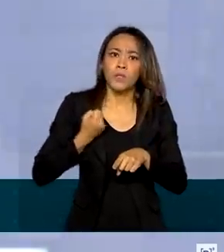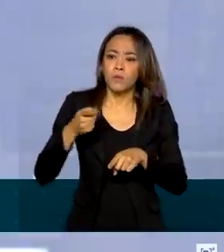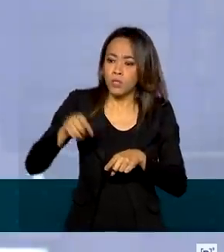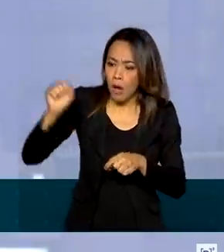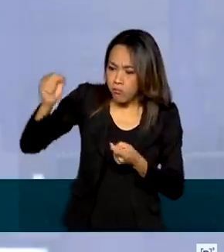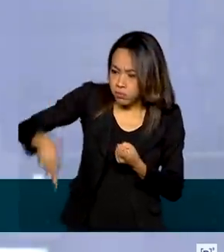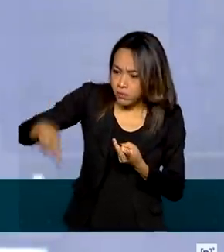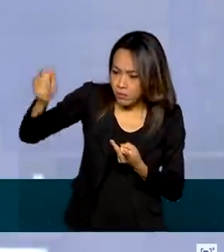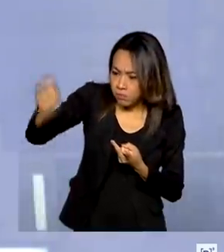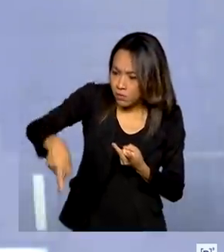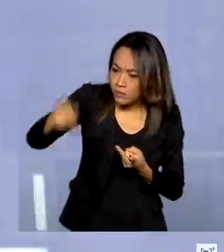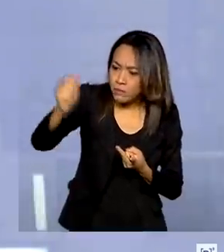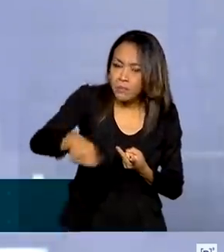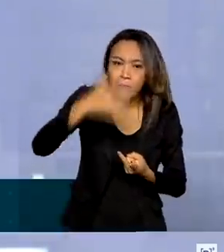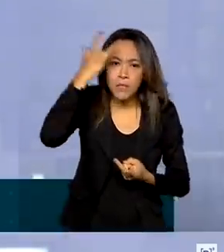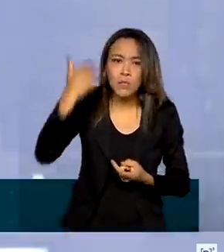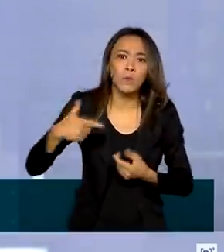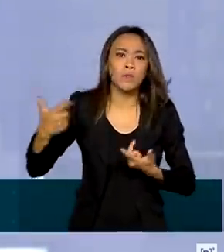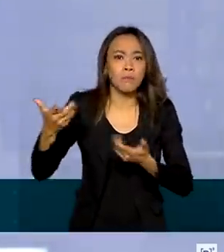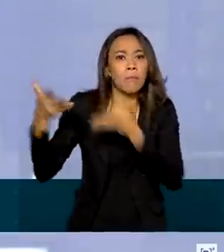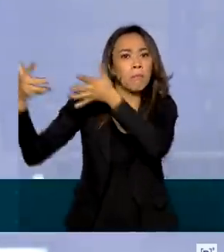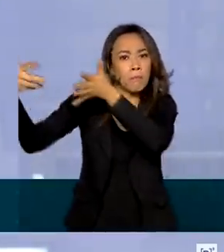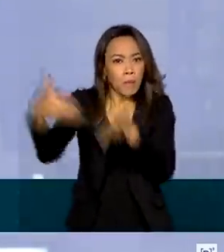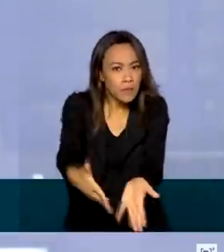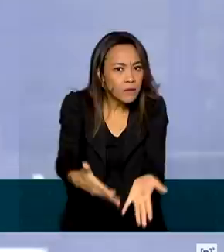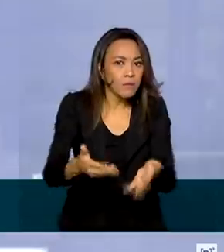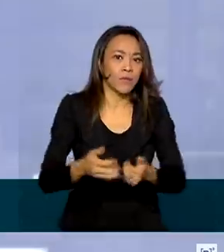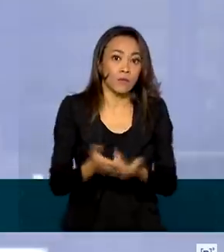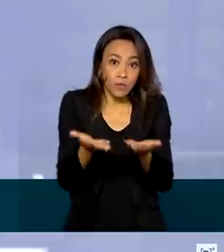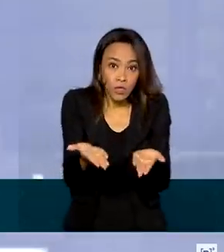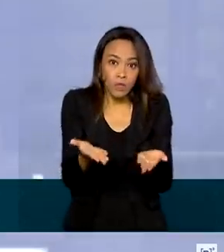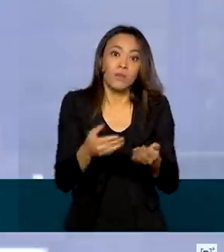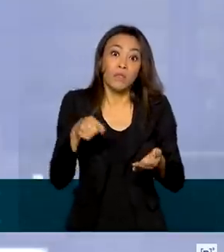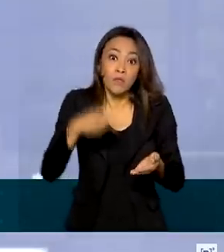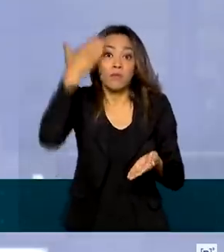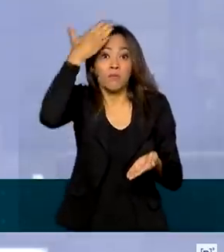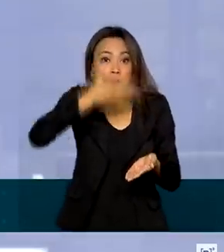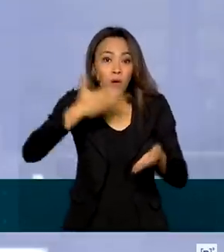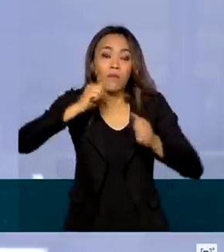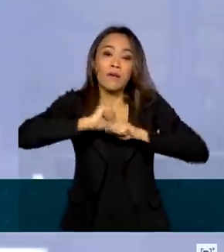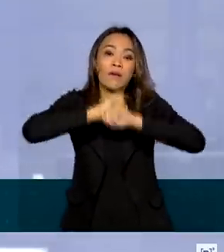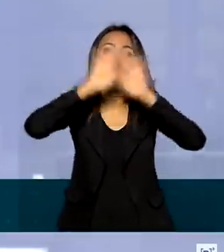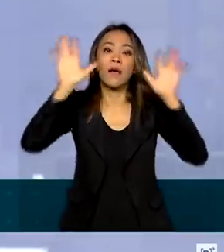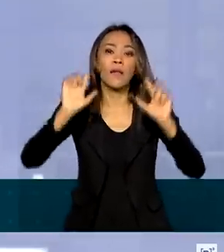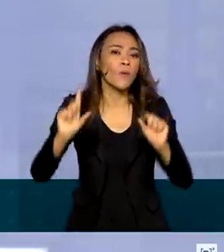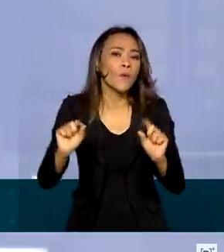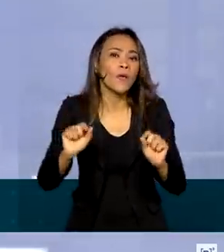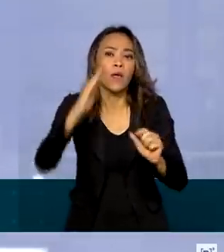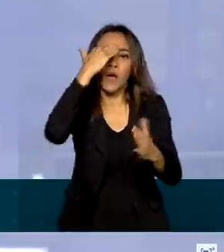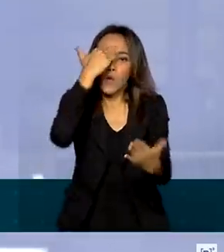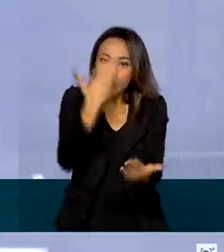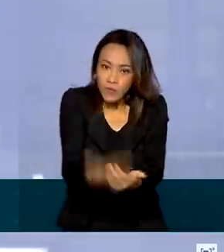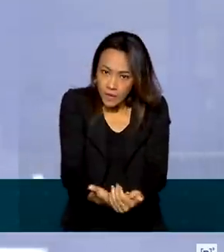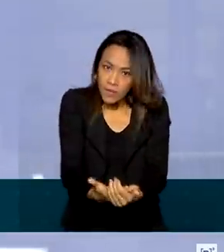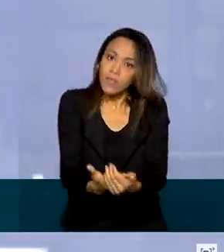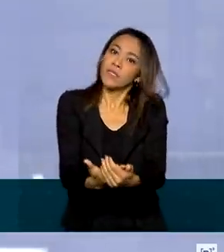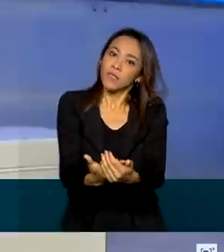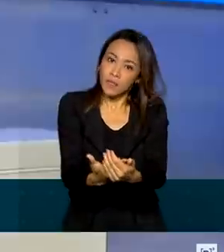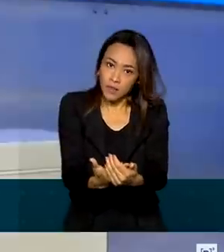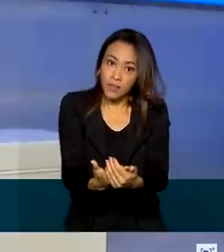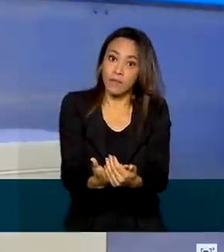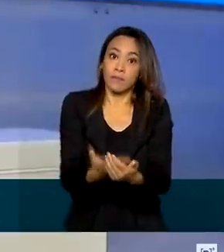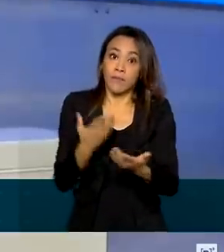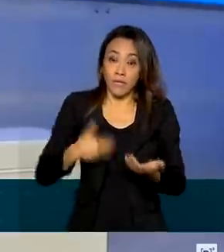aposentados participando de uma oferta. Isso demonstra claramente a confiança que os